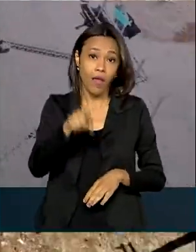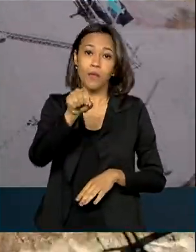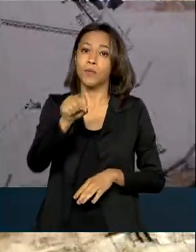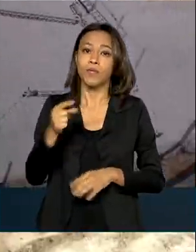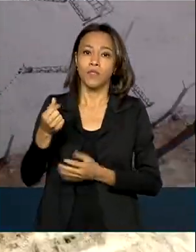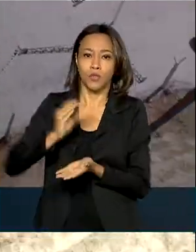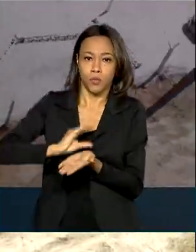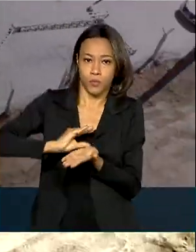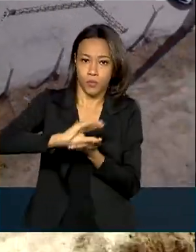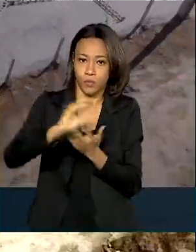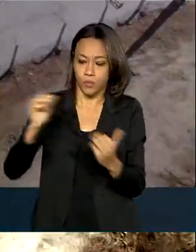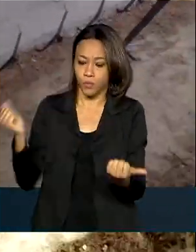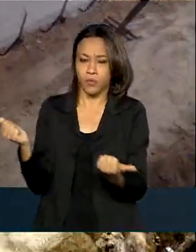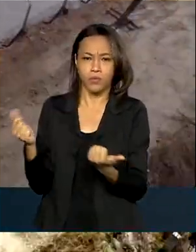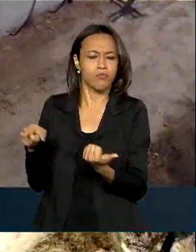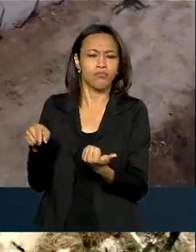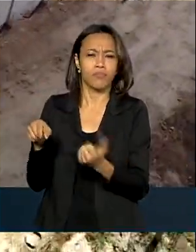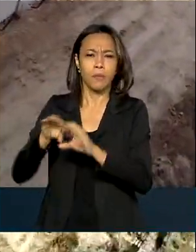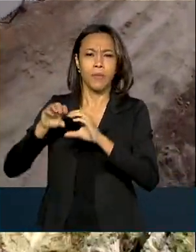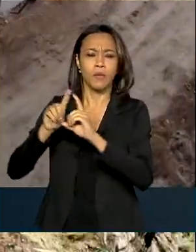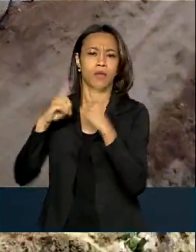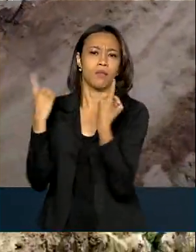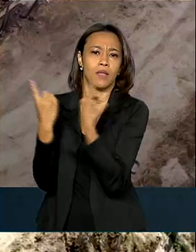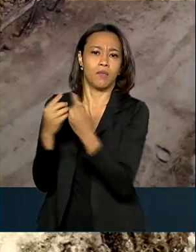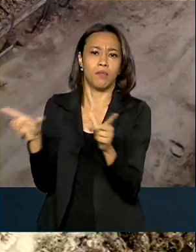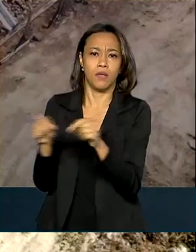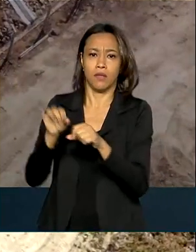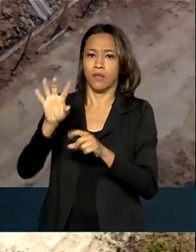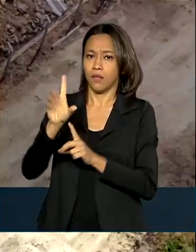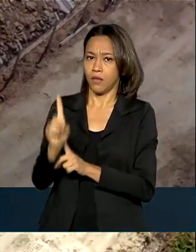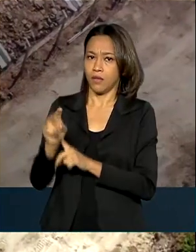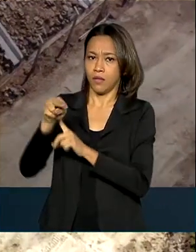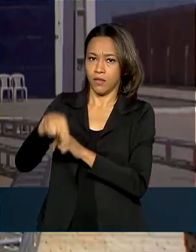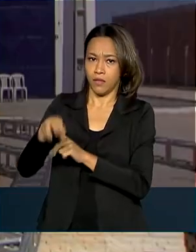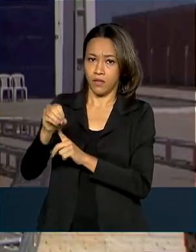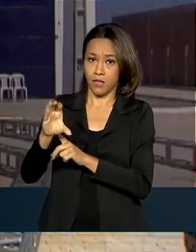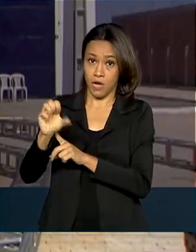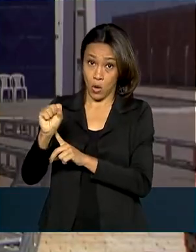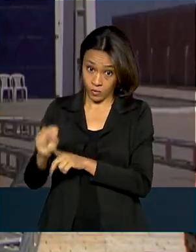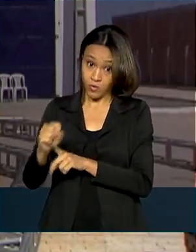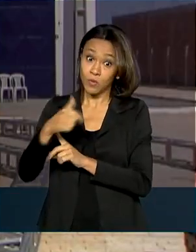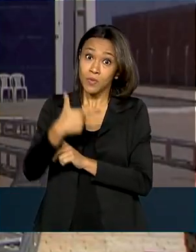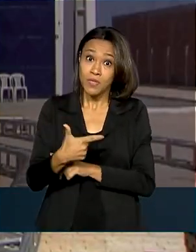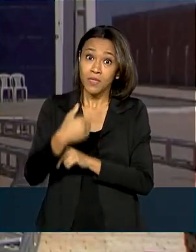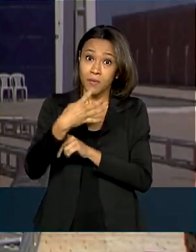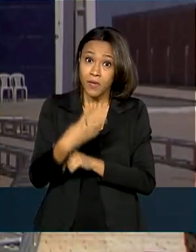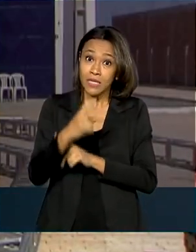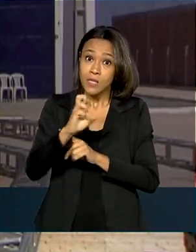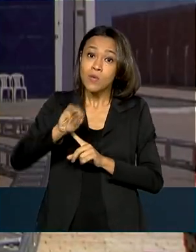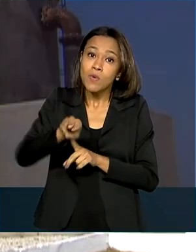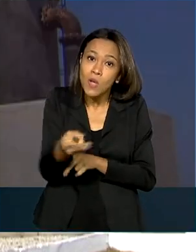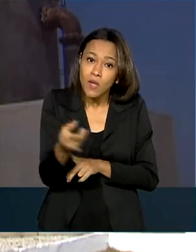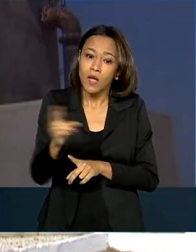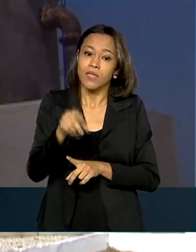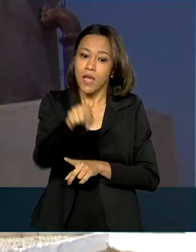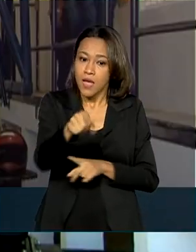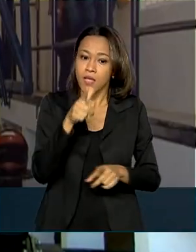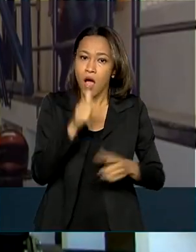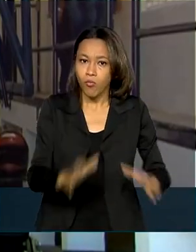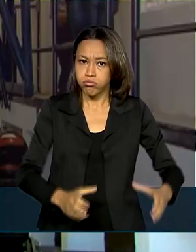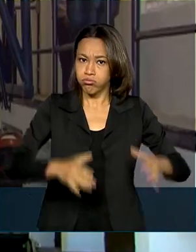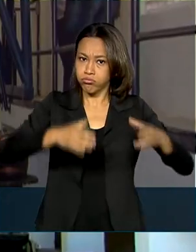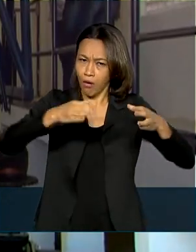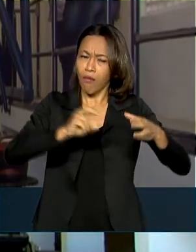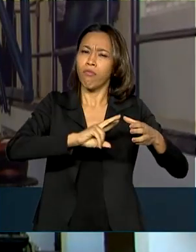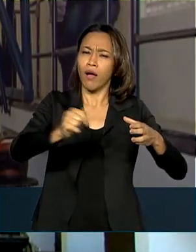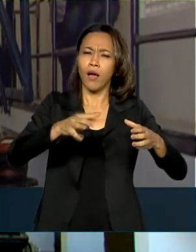Departamento Nacional de Obras Contra a Seca no valor de 245 milhões de reais. A adutora irá beneficiar mais